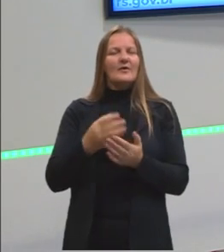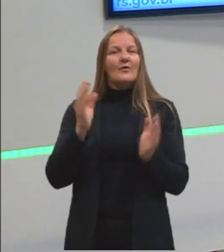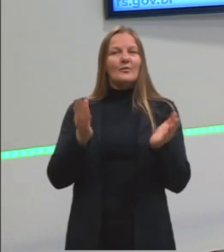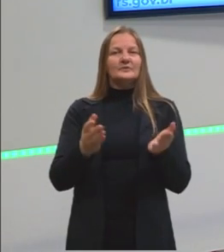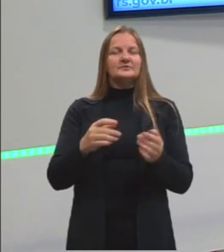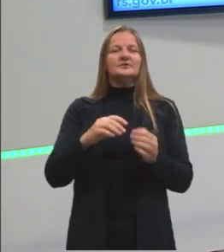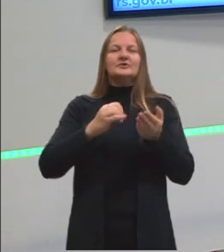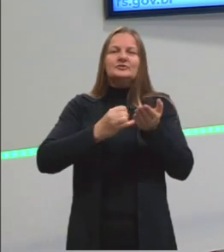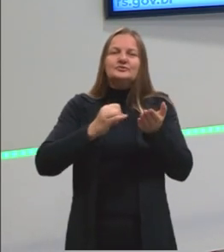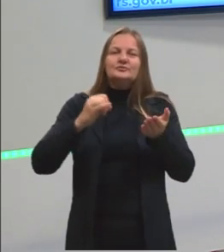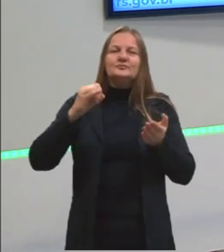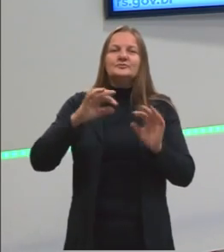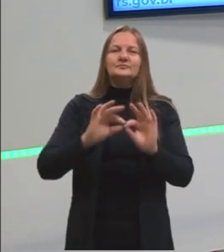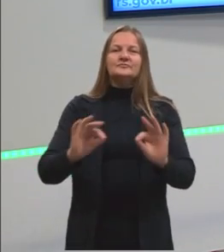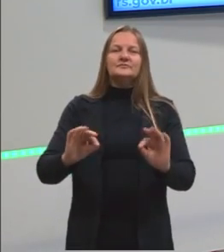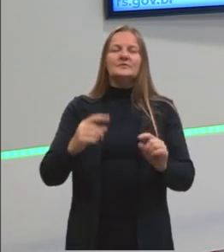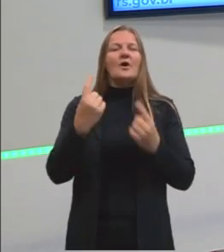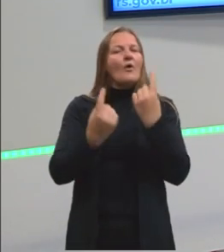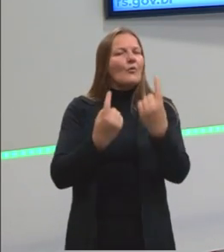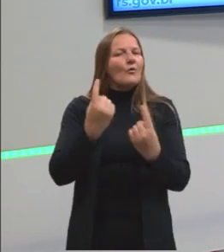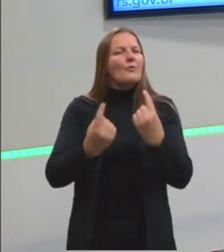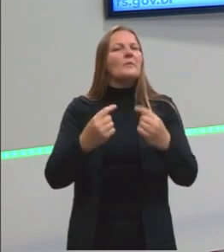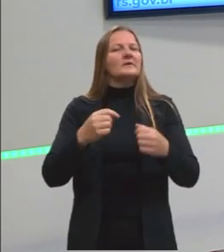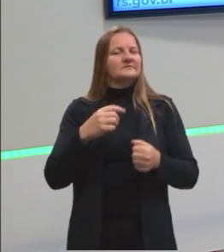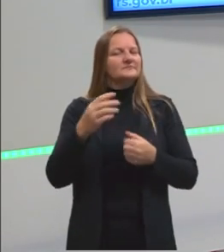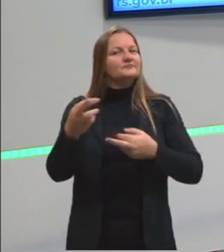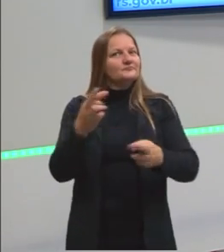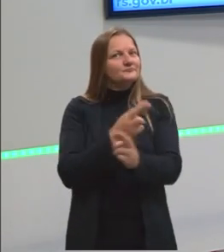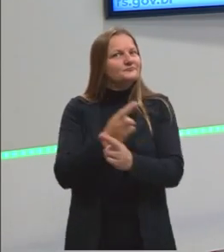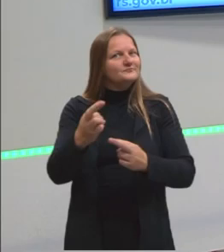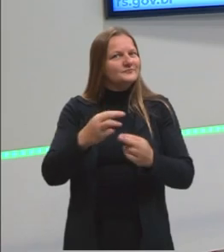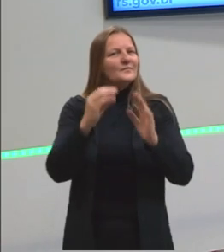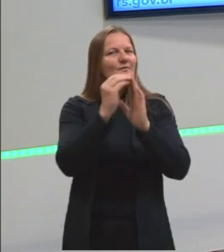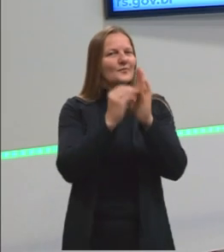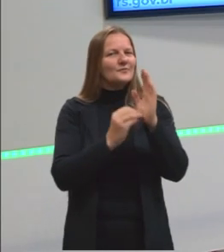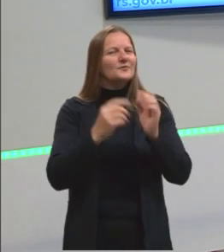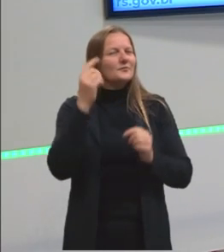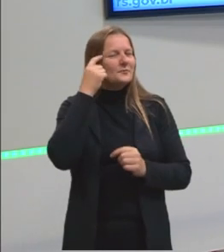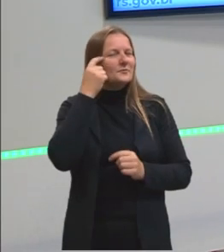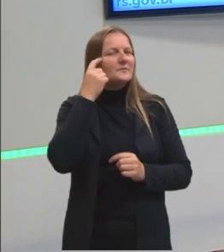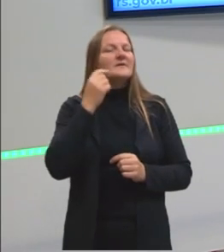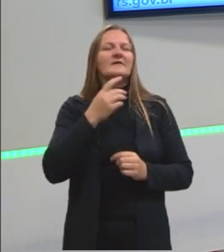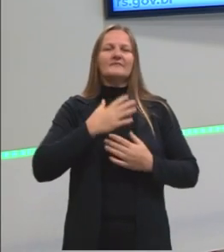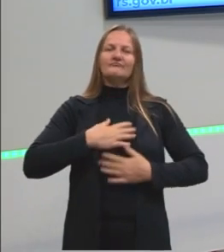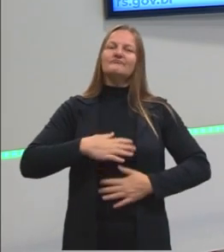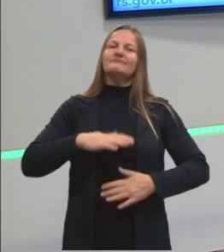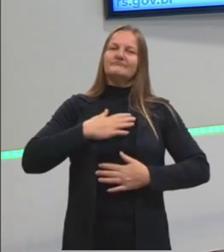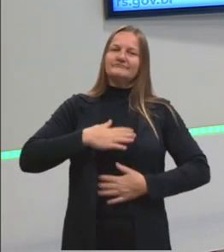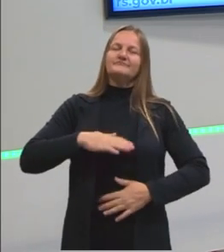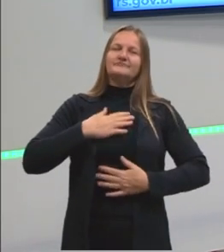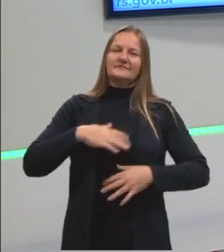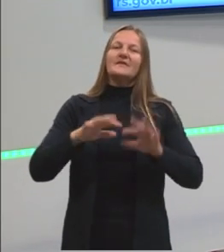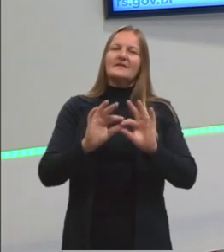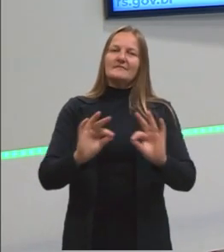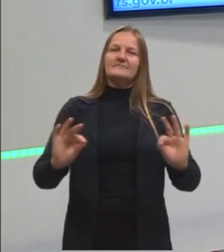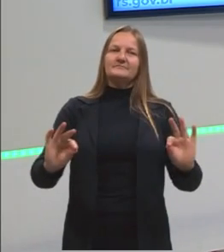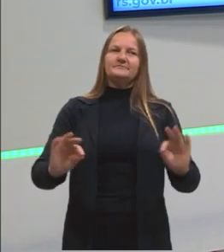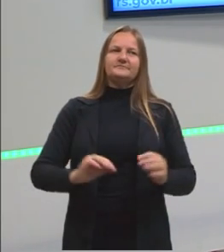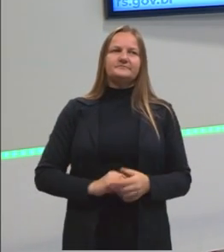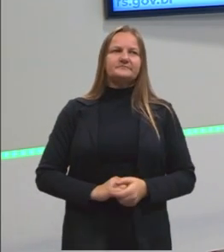o juros simples e algumas questões também envolvendo o conteúdo para vocês verem que é bem tranquilo e, de fato, é bem simples, né?